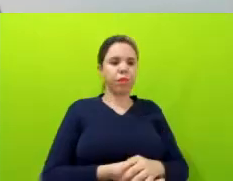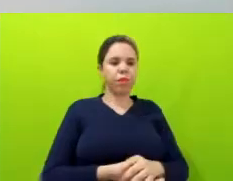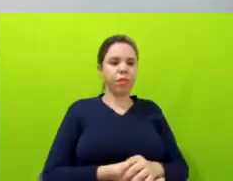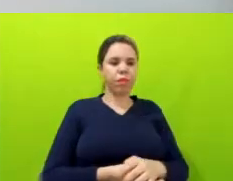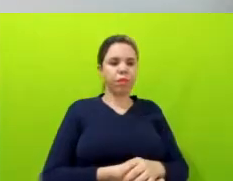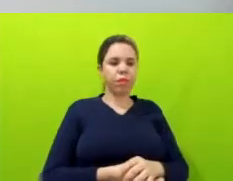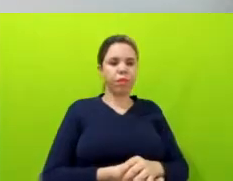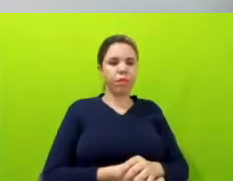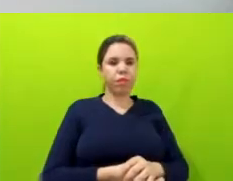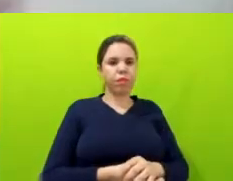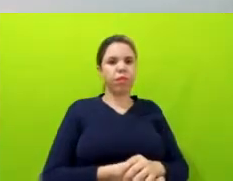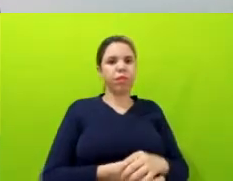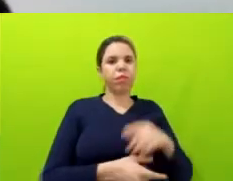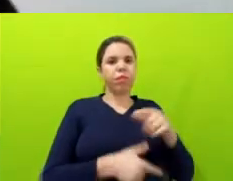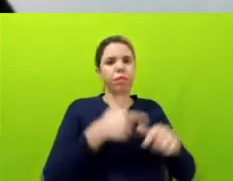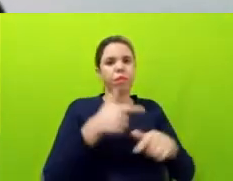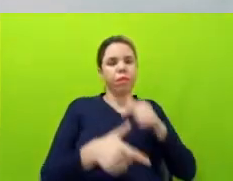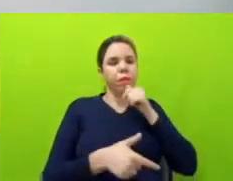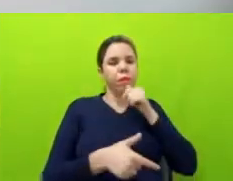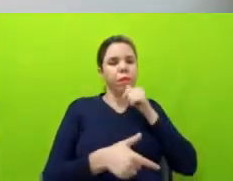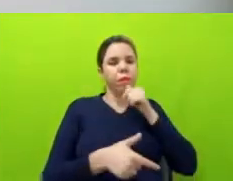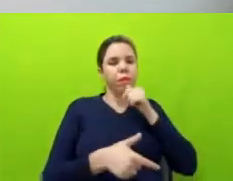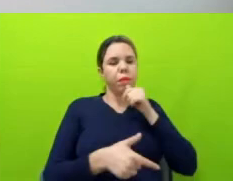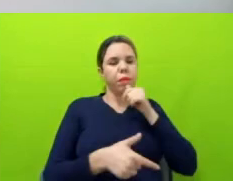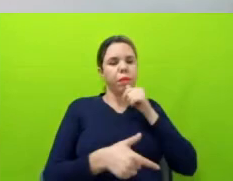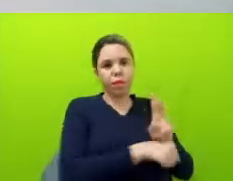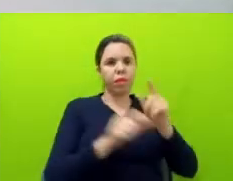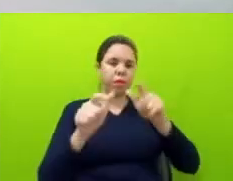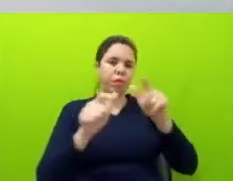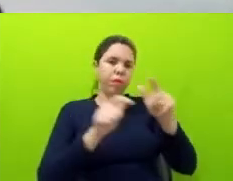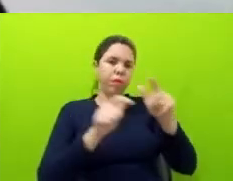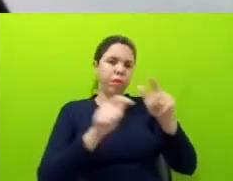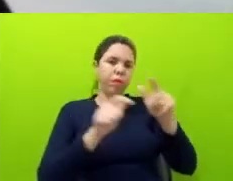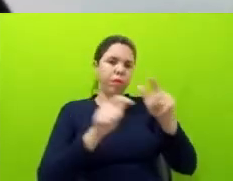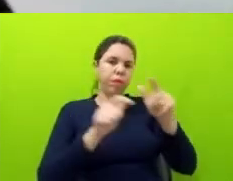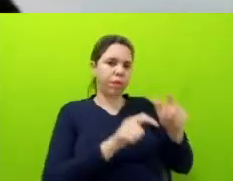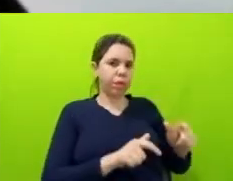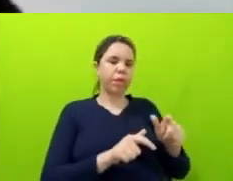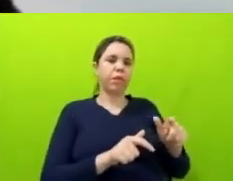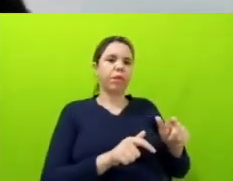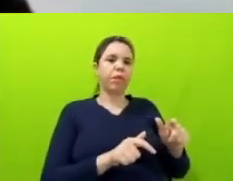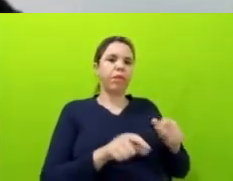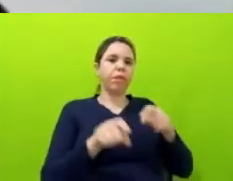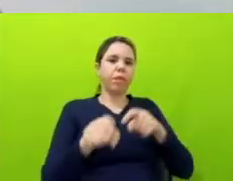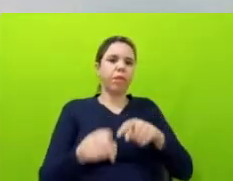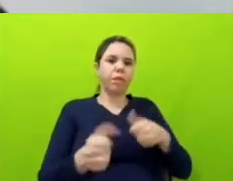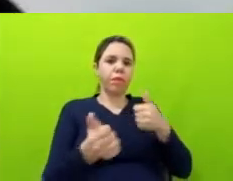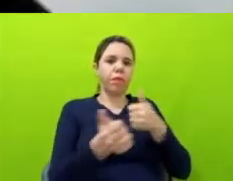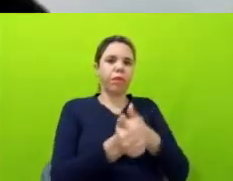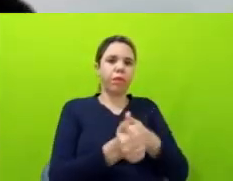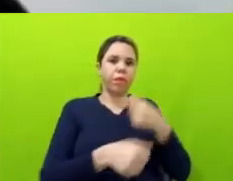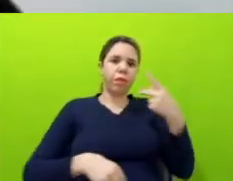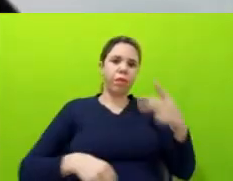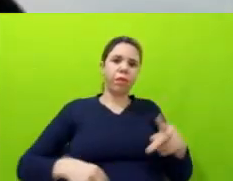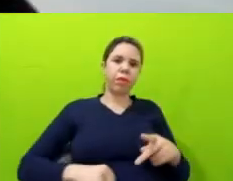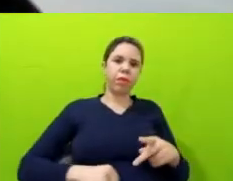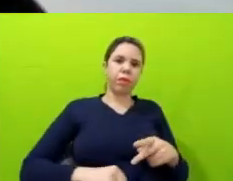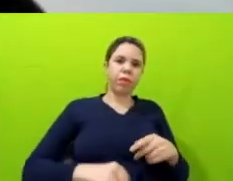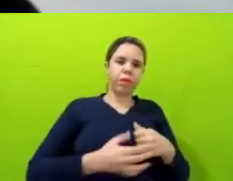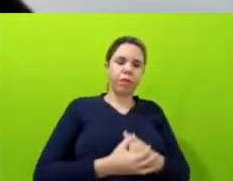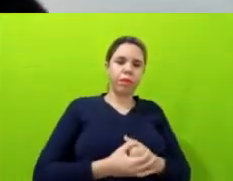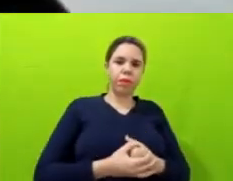conserva as suas áreas, né, as suas áreas próximas dos rios, o que a gente chama também de reserva legal. Então, eu acho que esse é um